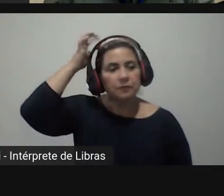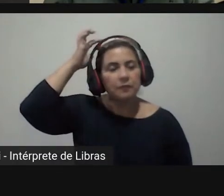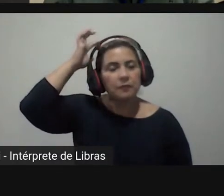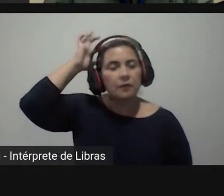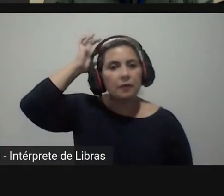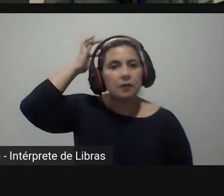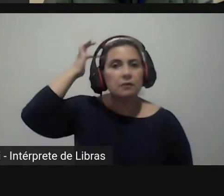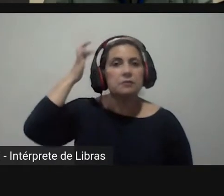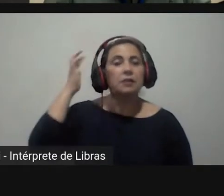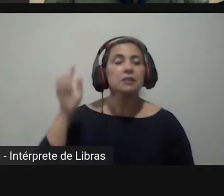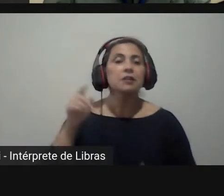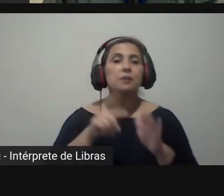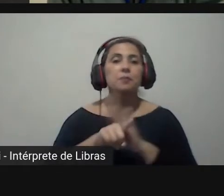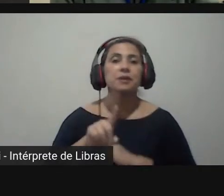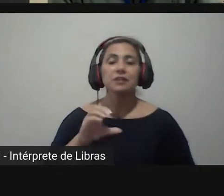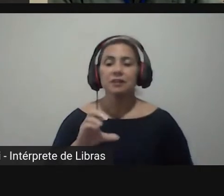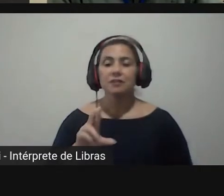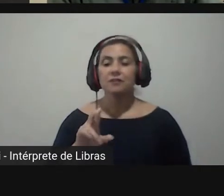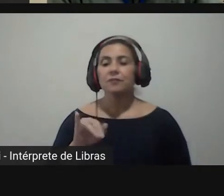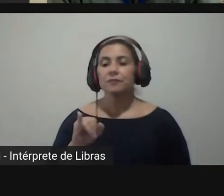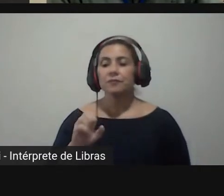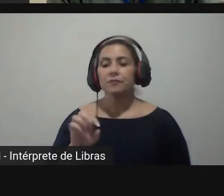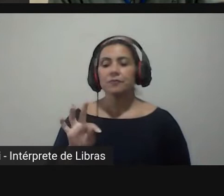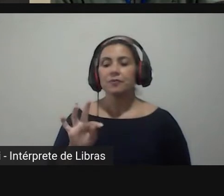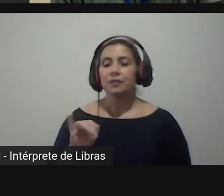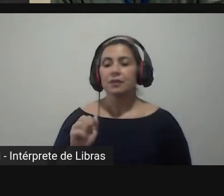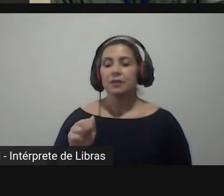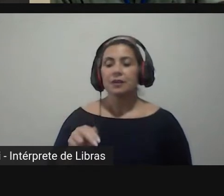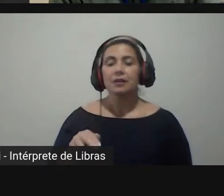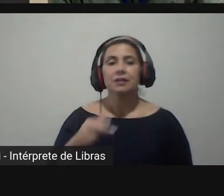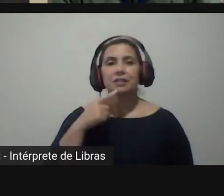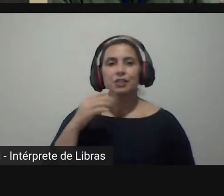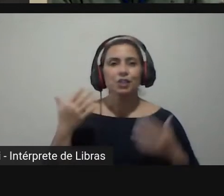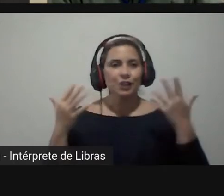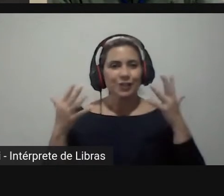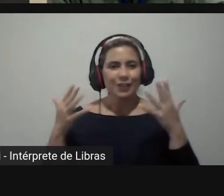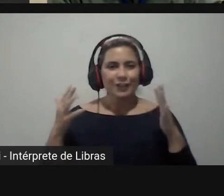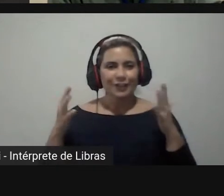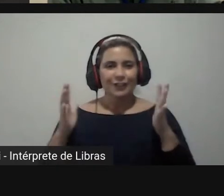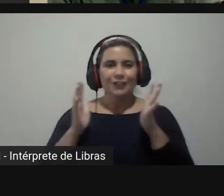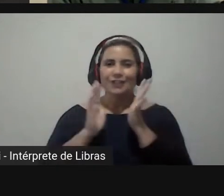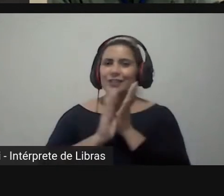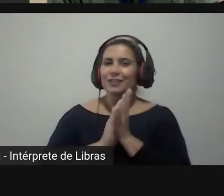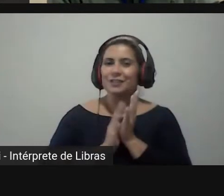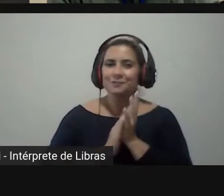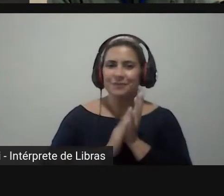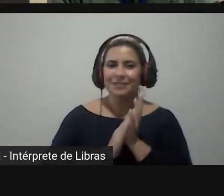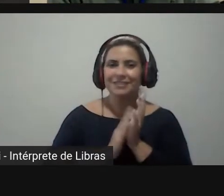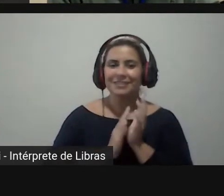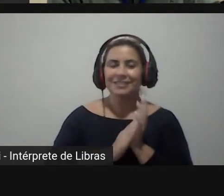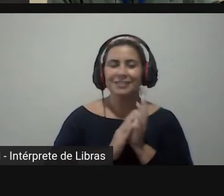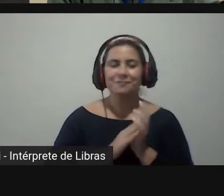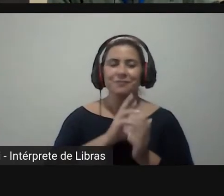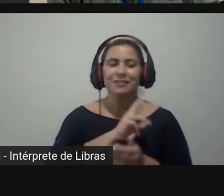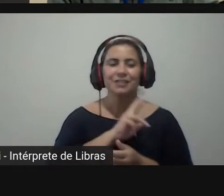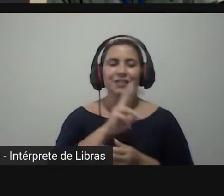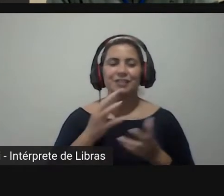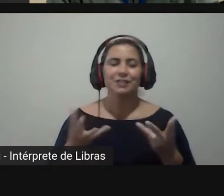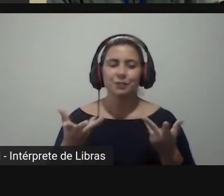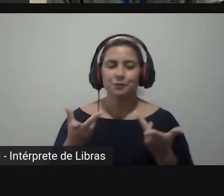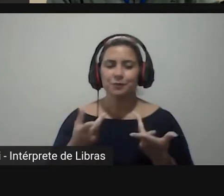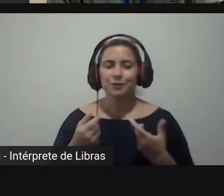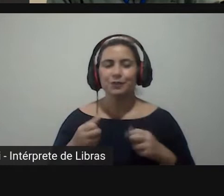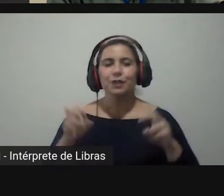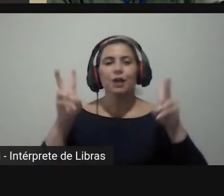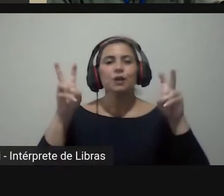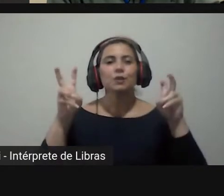perguntar o Christian também já parabenizando aliás parabenizando a todas as apresentações foram muito boas assuntos diversos